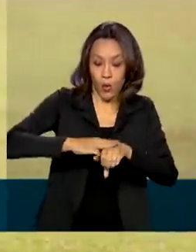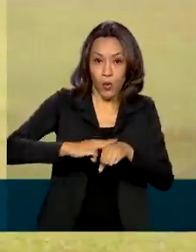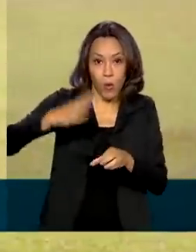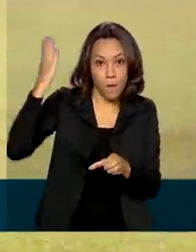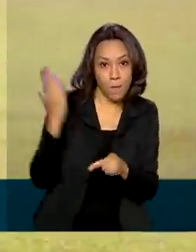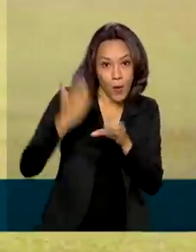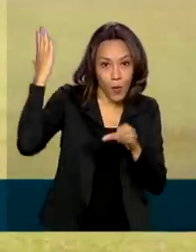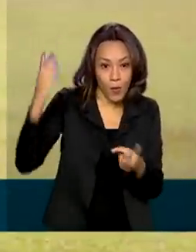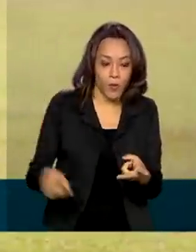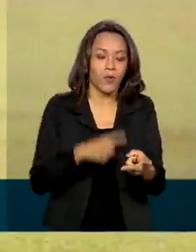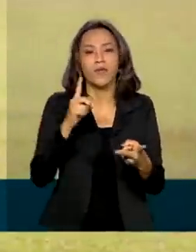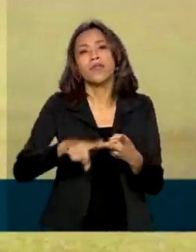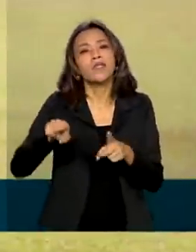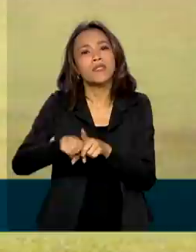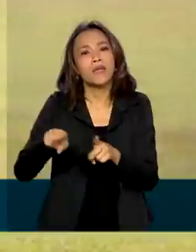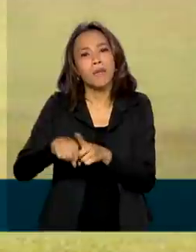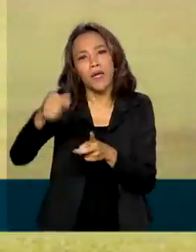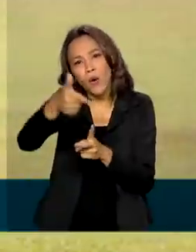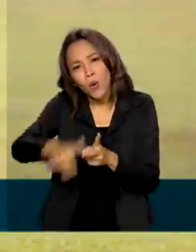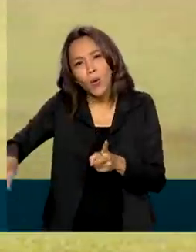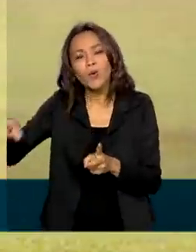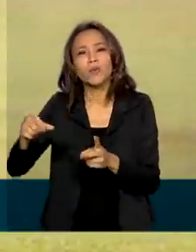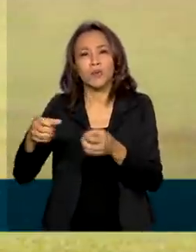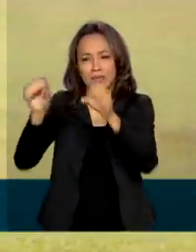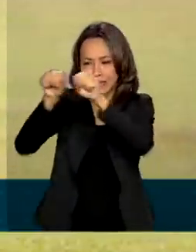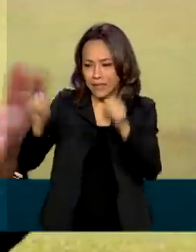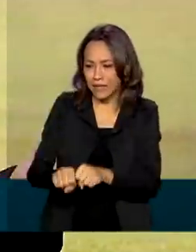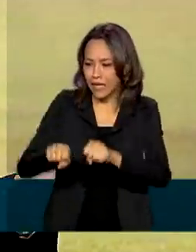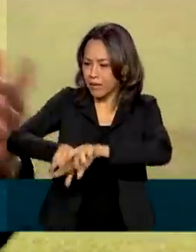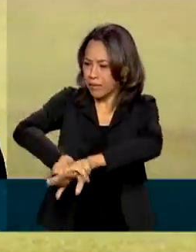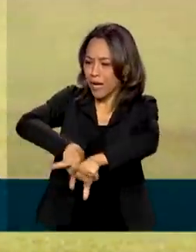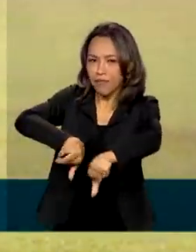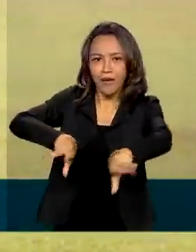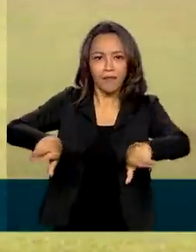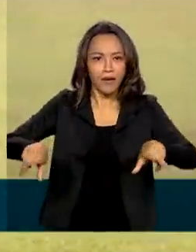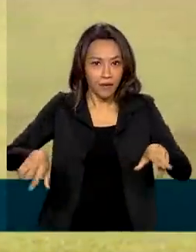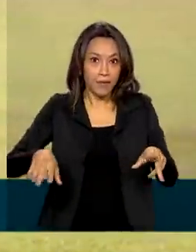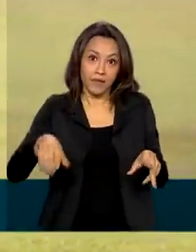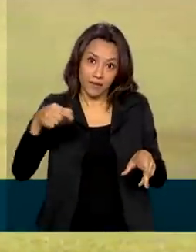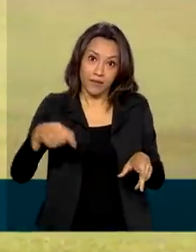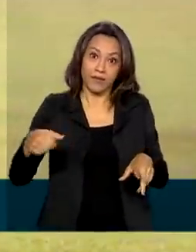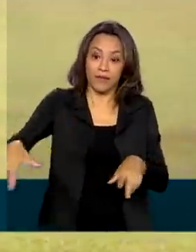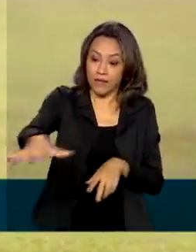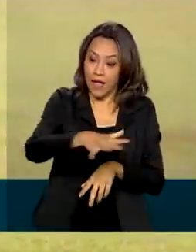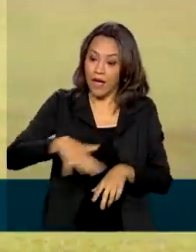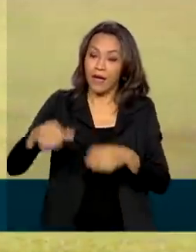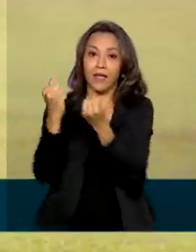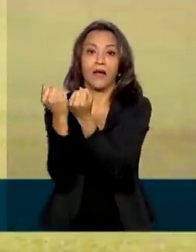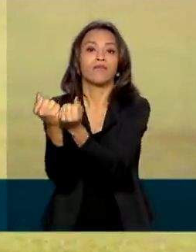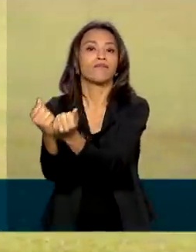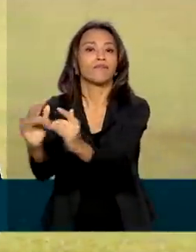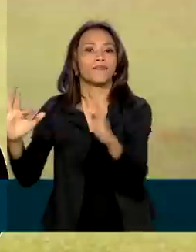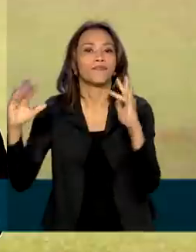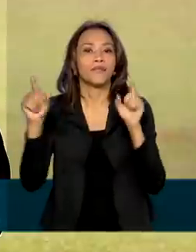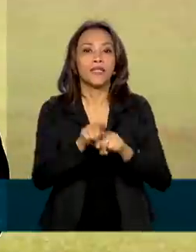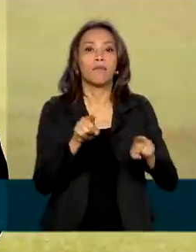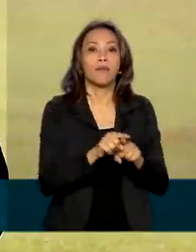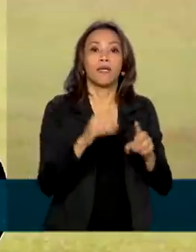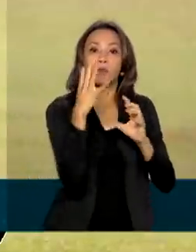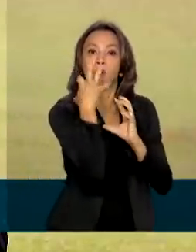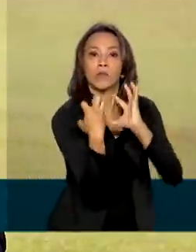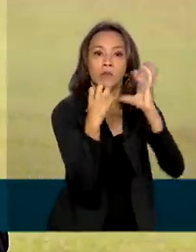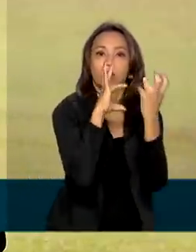brasileiras e os sistemas agroflorestais diversos na Amazônia e no cerrado. A meta é fazer com que esses produtos